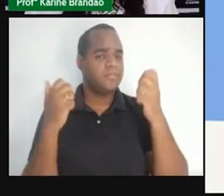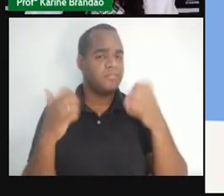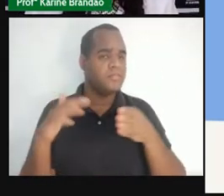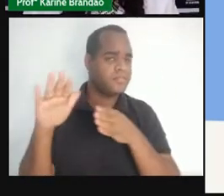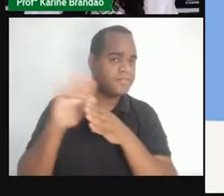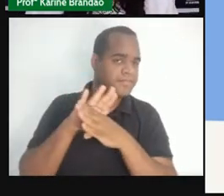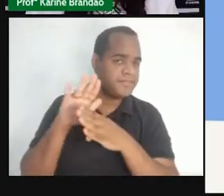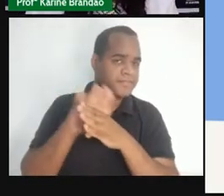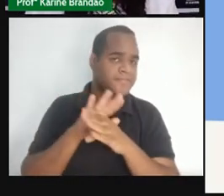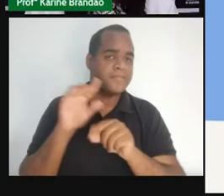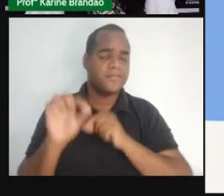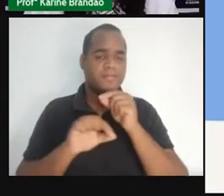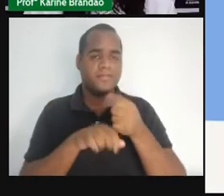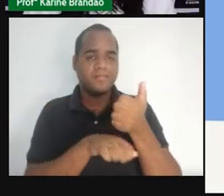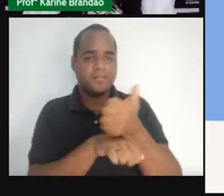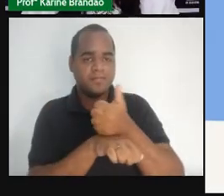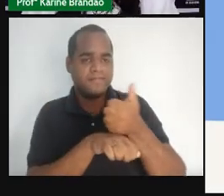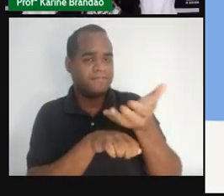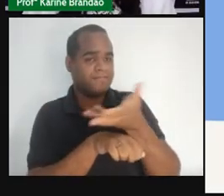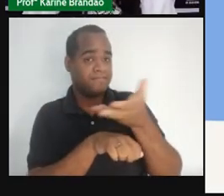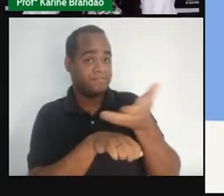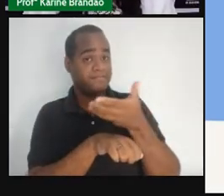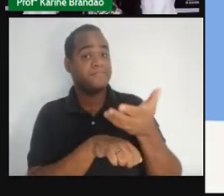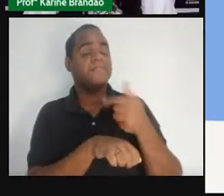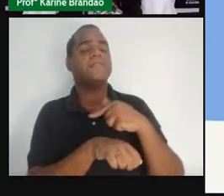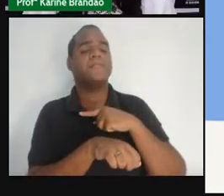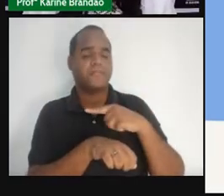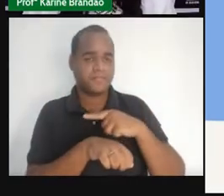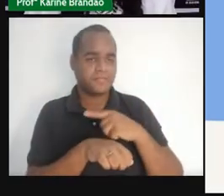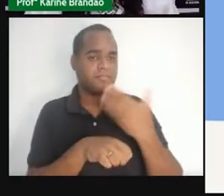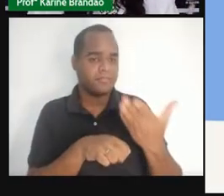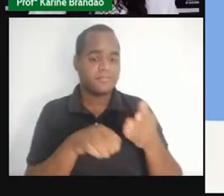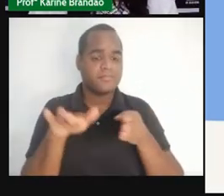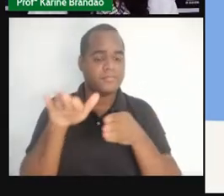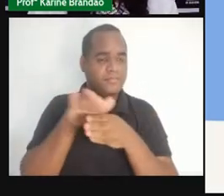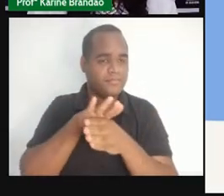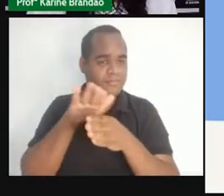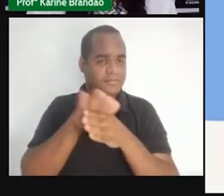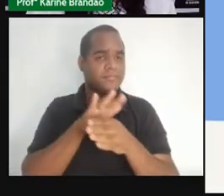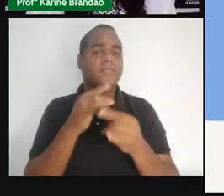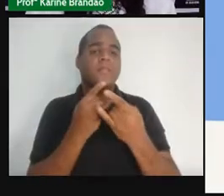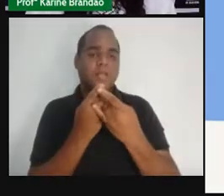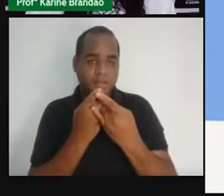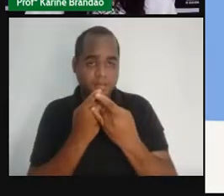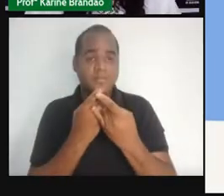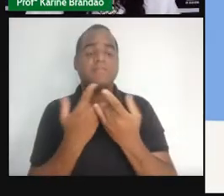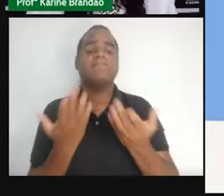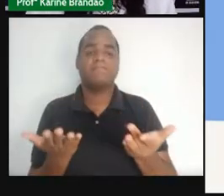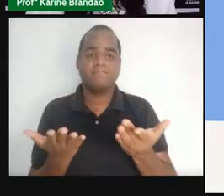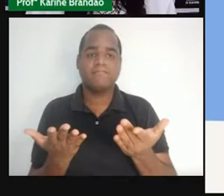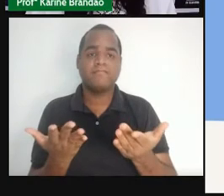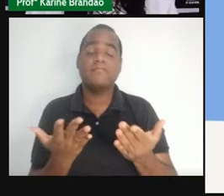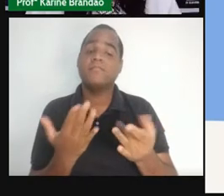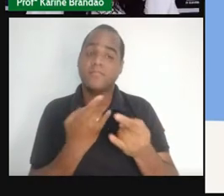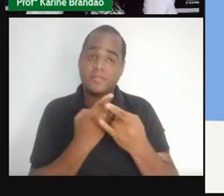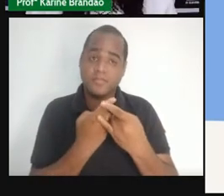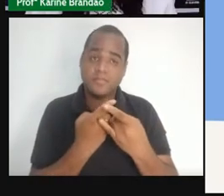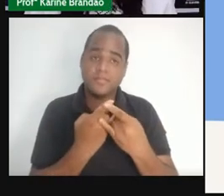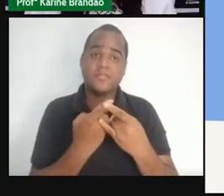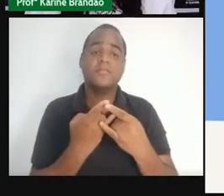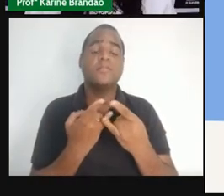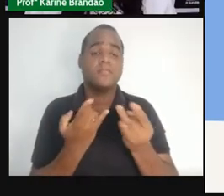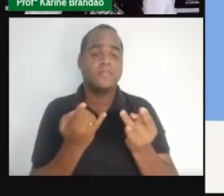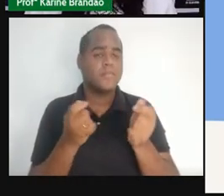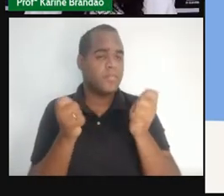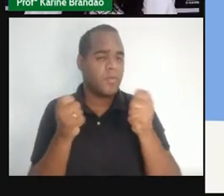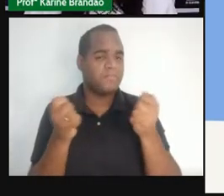a profissionais qualificados, que vai nos permitir acesso aos preservativos, né? A camisinha que é